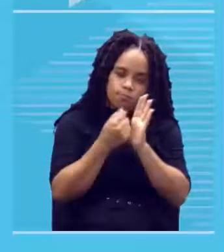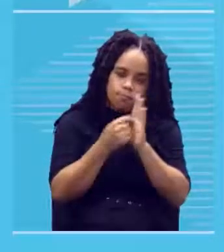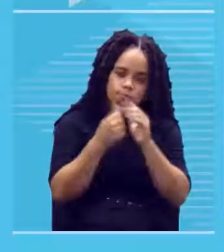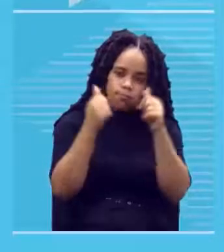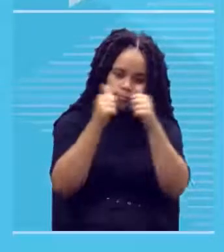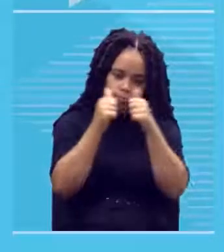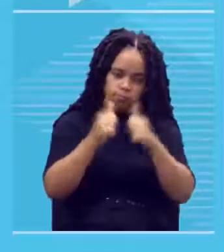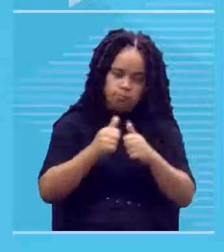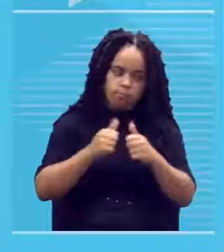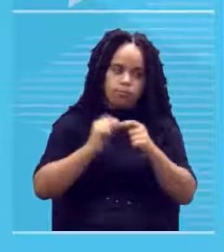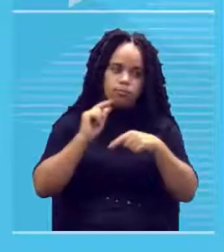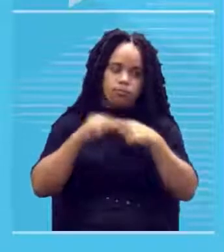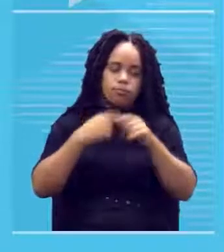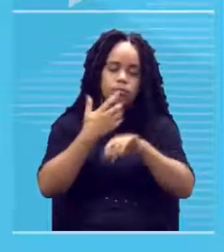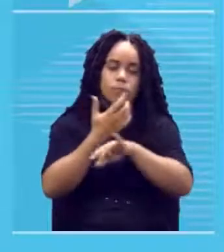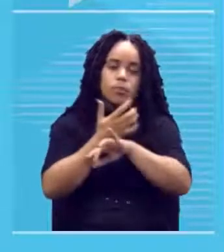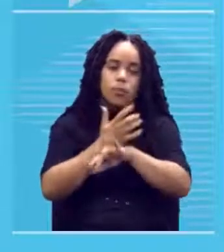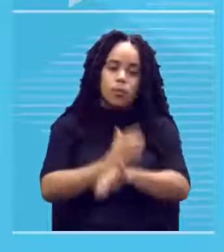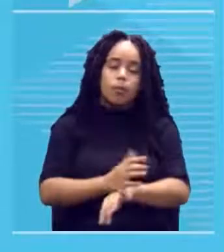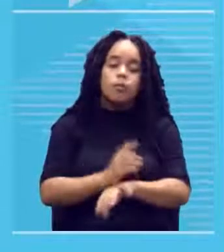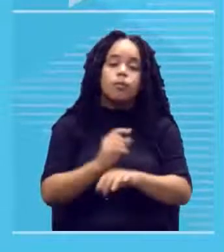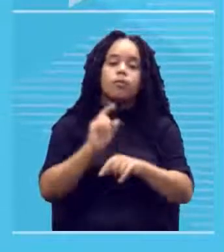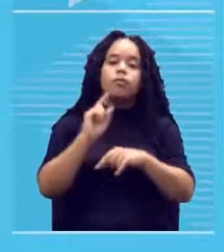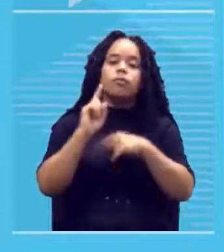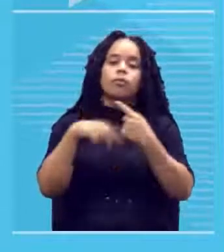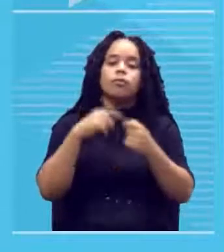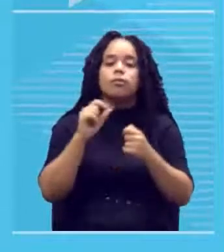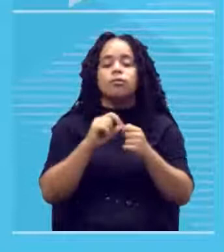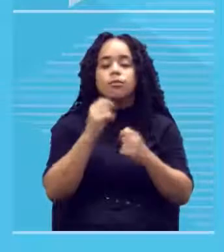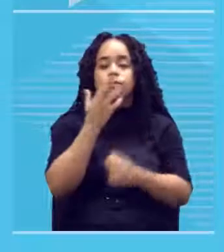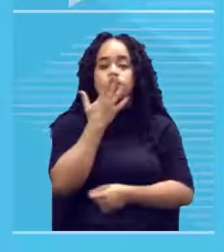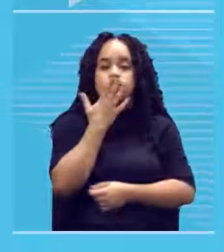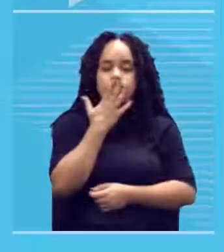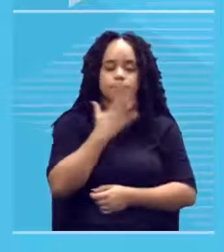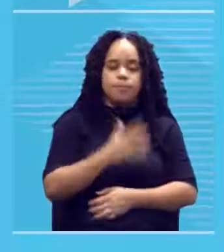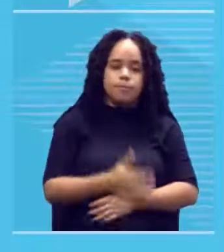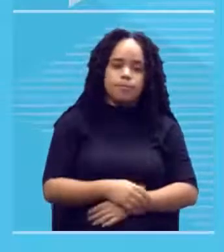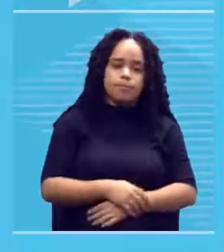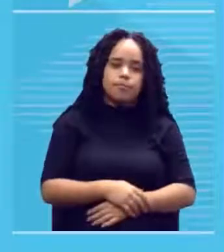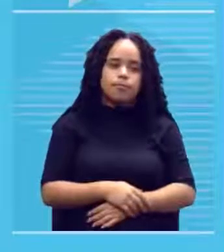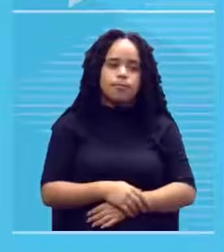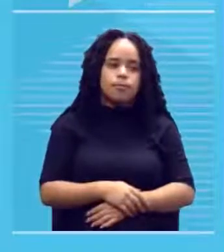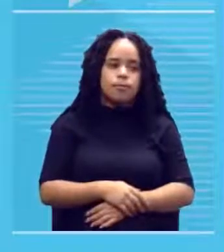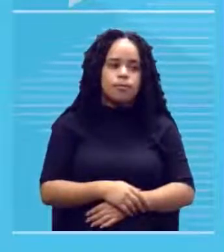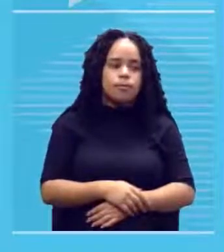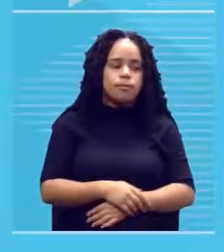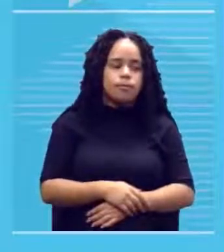depois que o reboco seca é que ele pinta certo aí fica aquela pintura